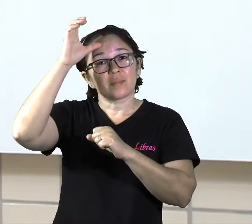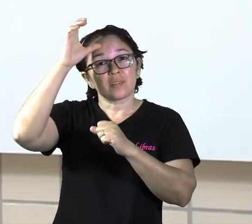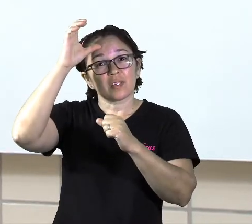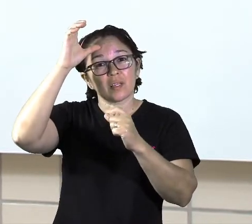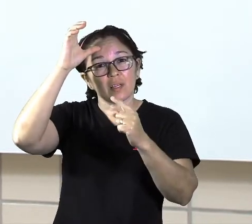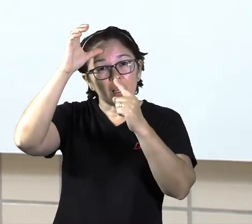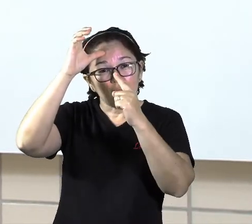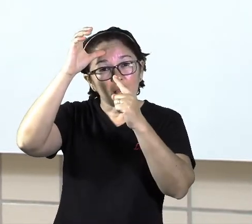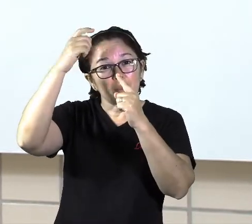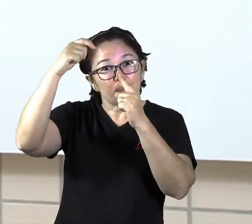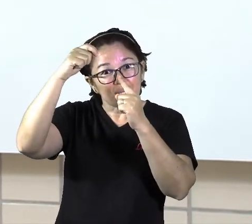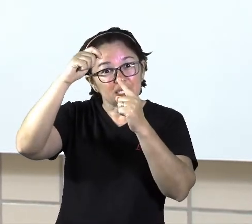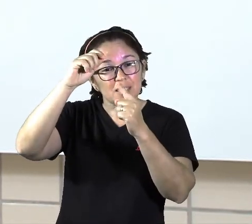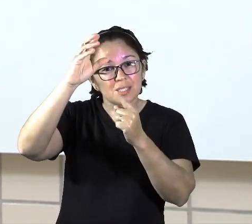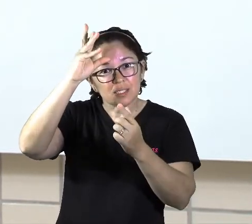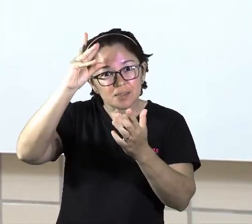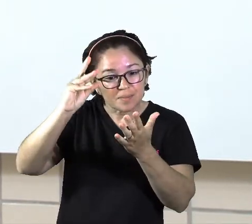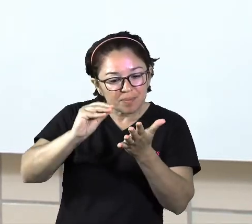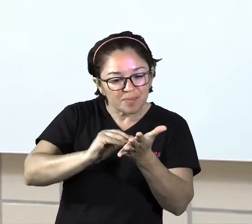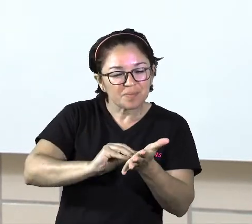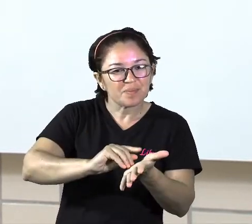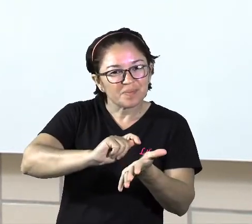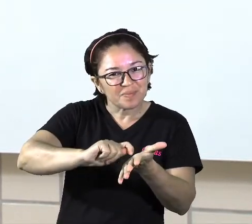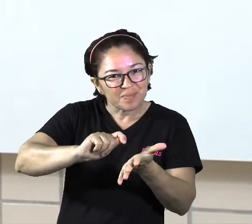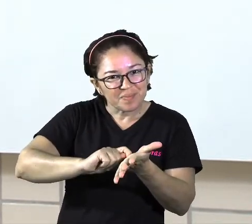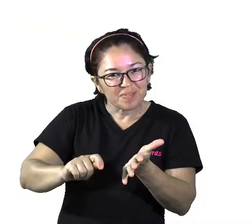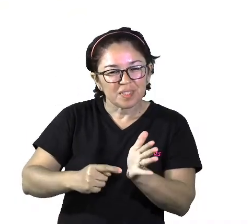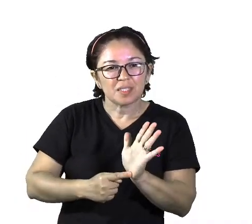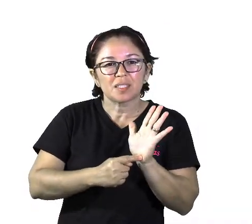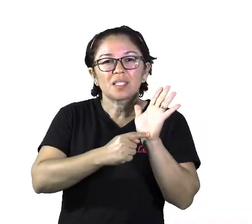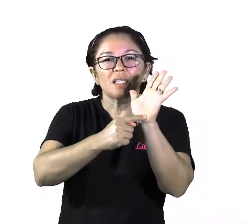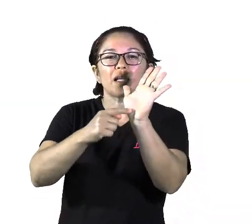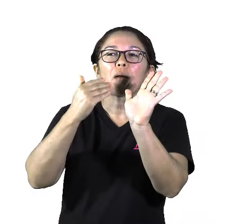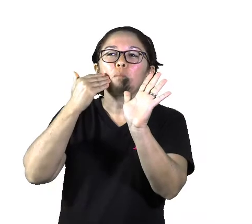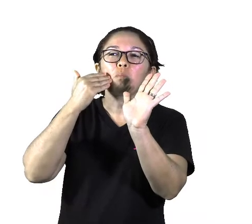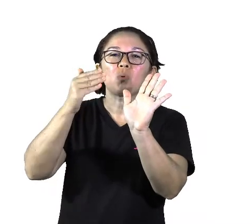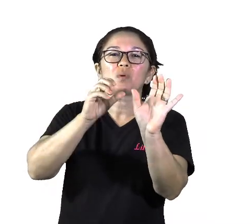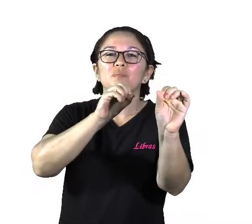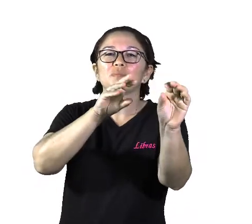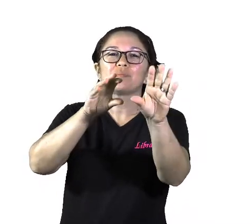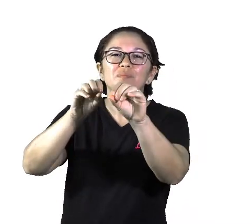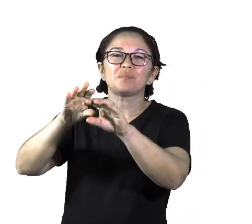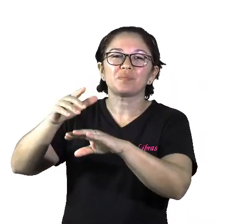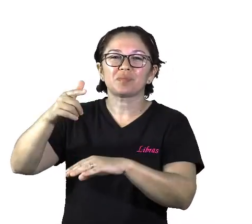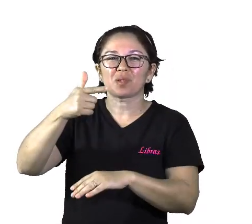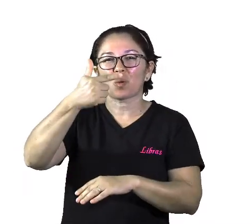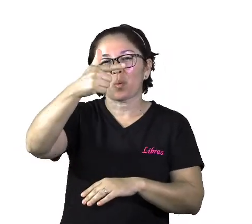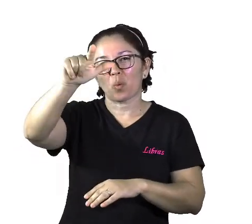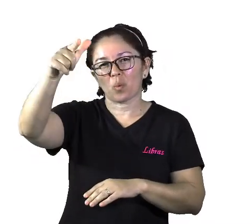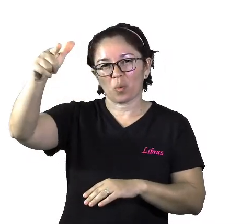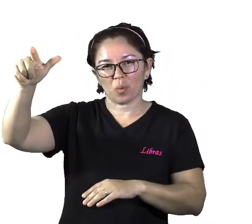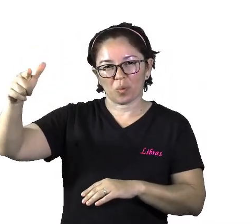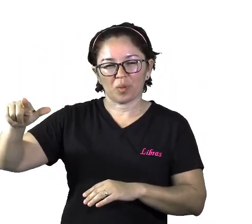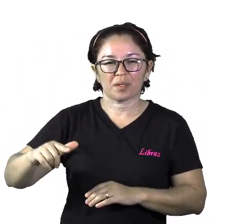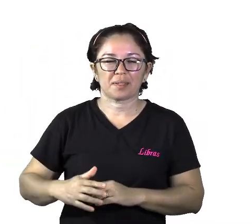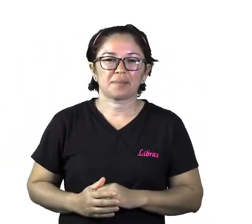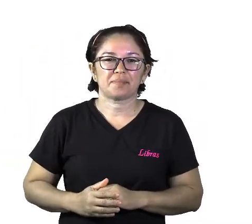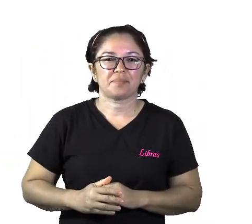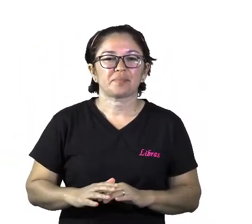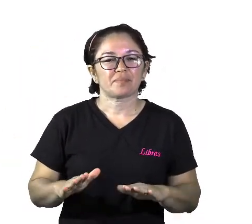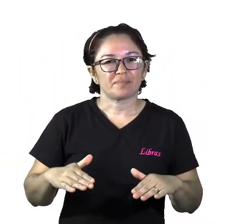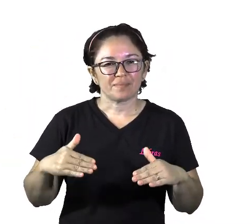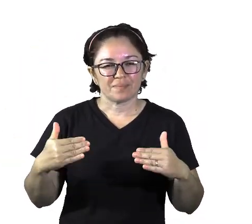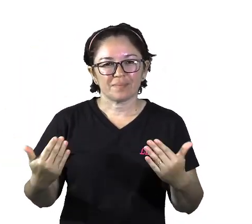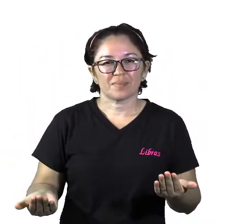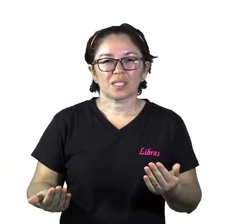e também difundir tudo isso, né? Enviar esses conhecimentos para outros lugares. E foi assim que os meios de